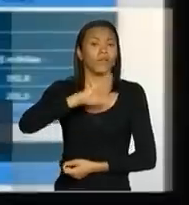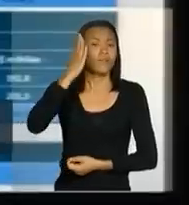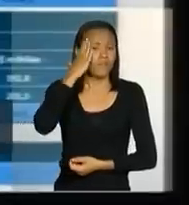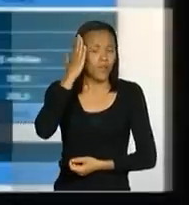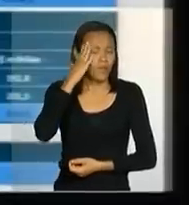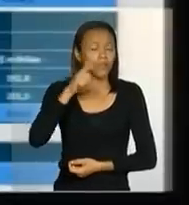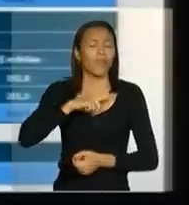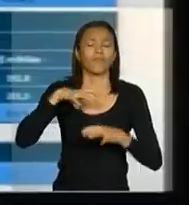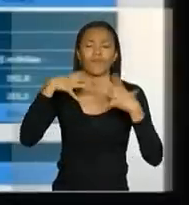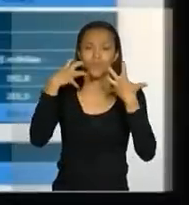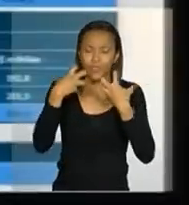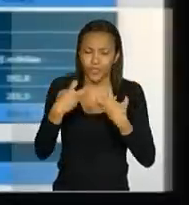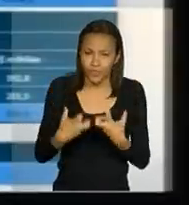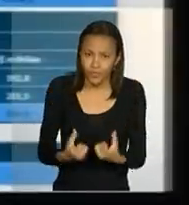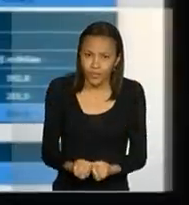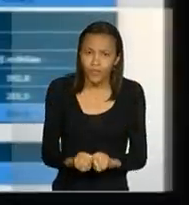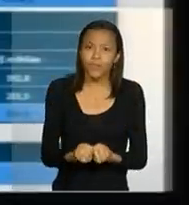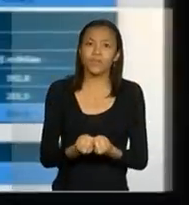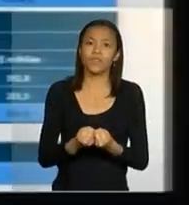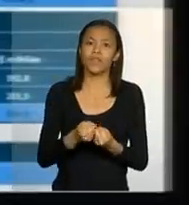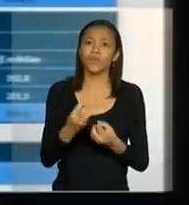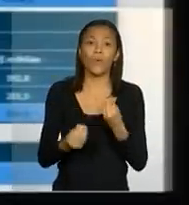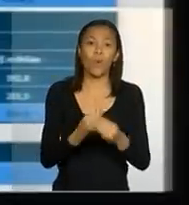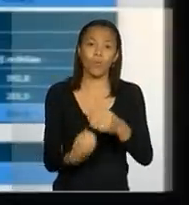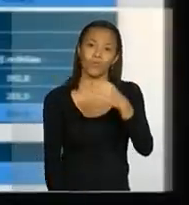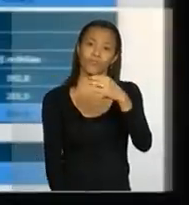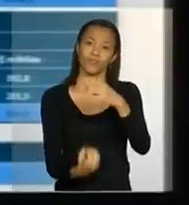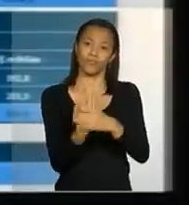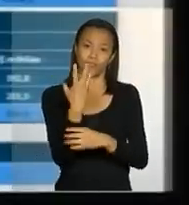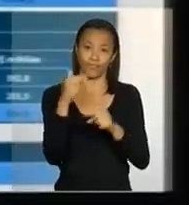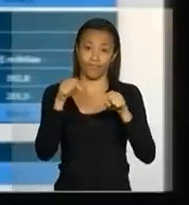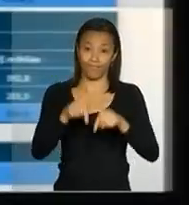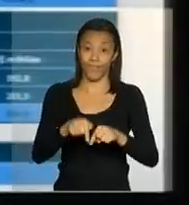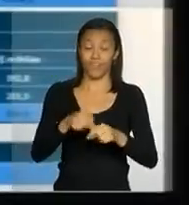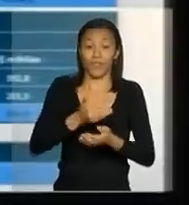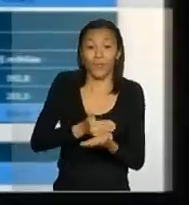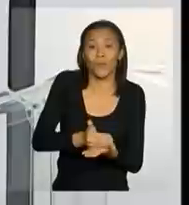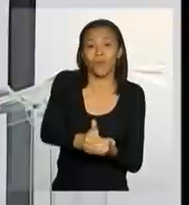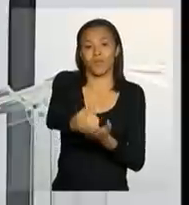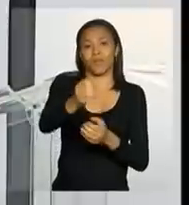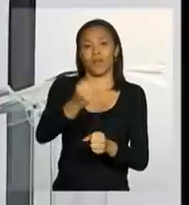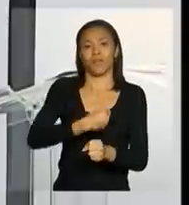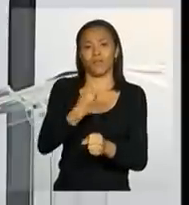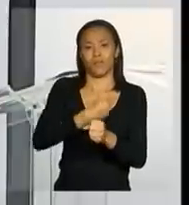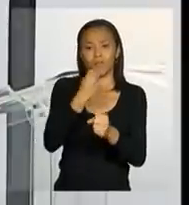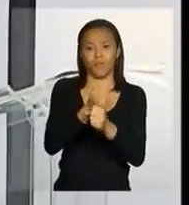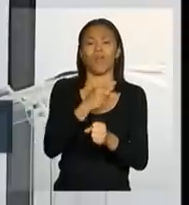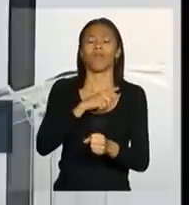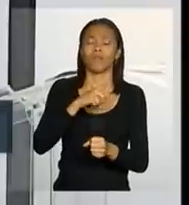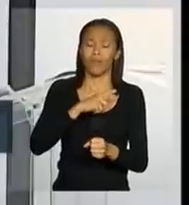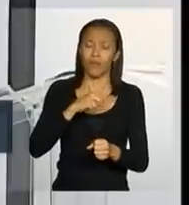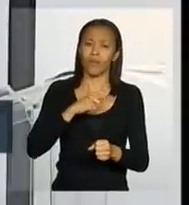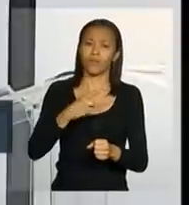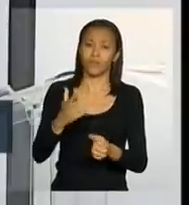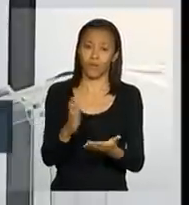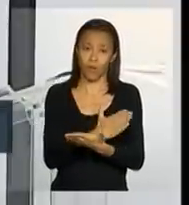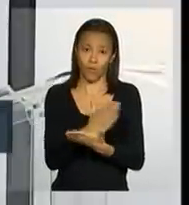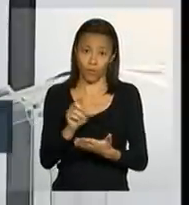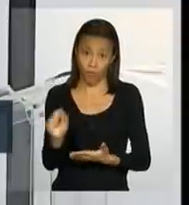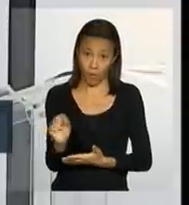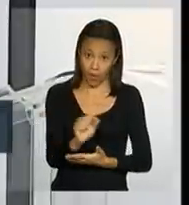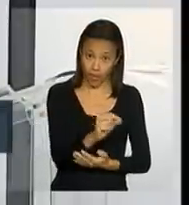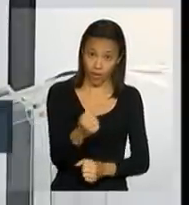dificuldades que temos na implementação dessas obras, além do que temos obras que têm um